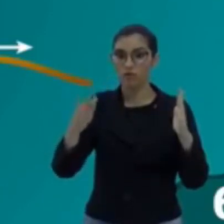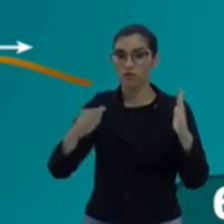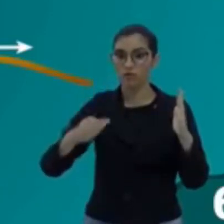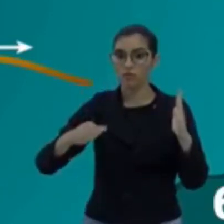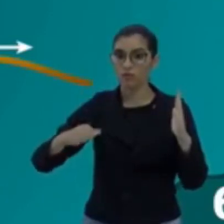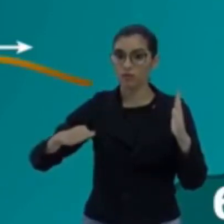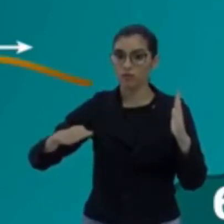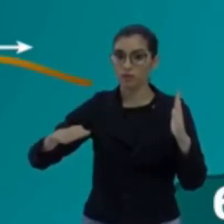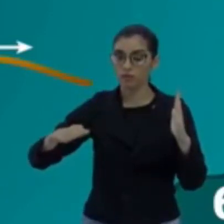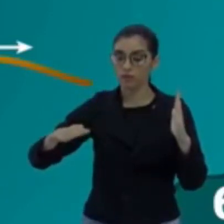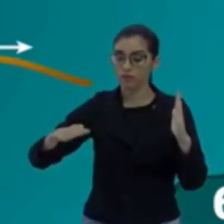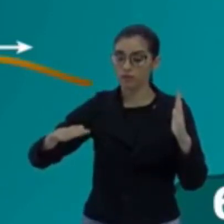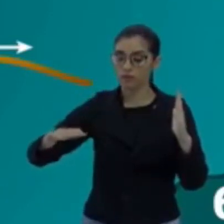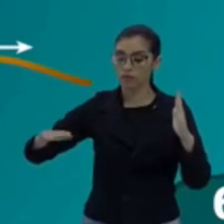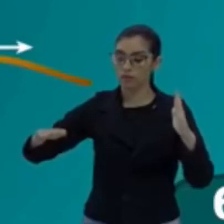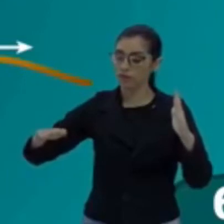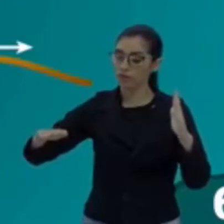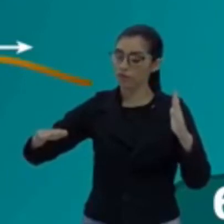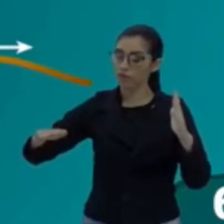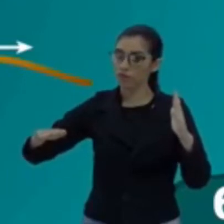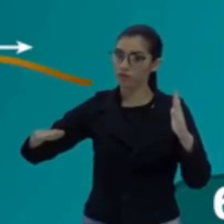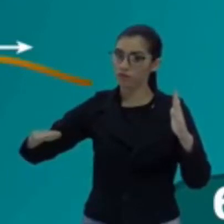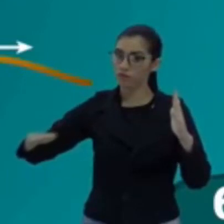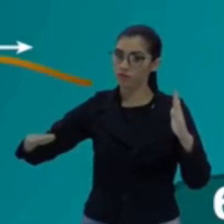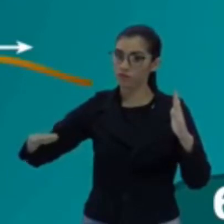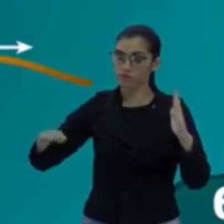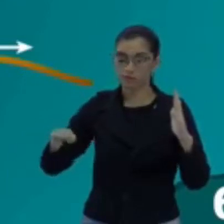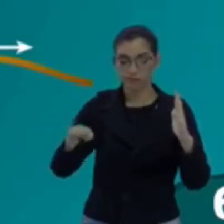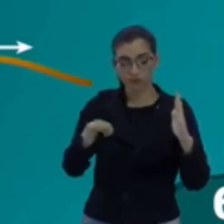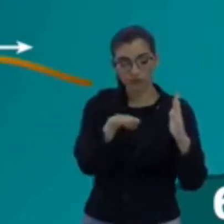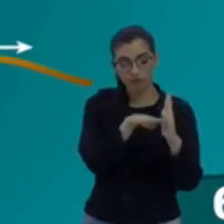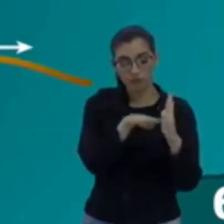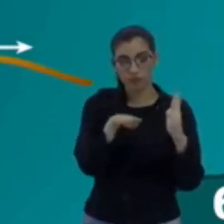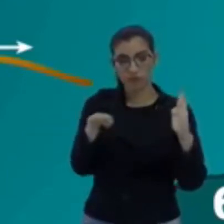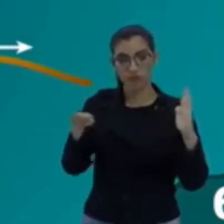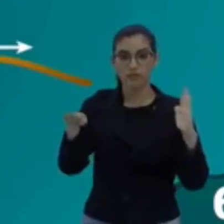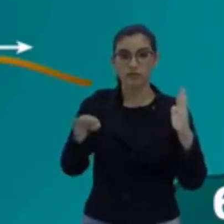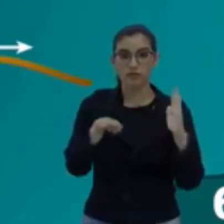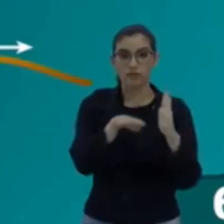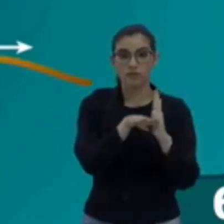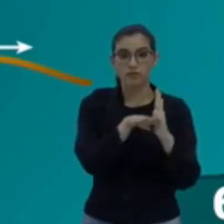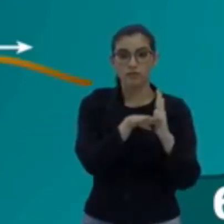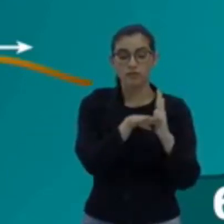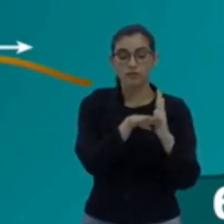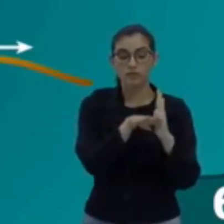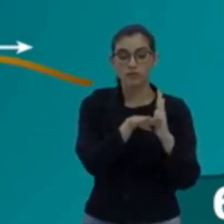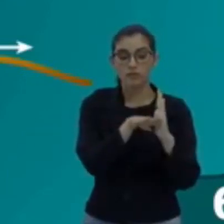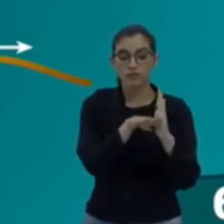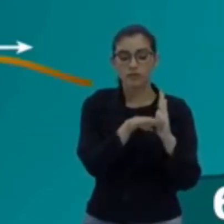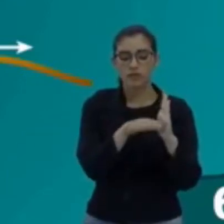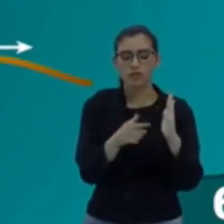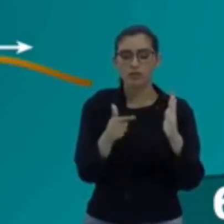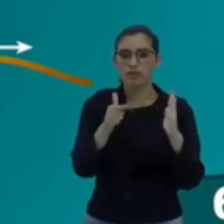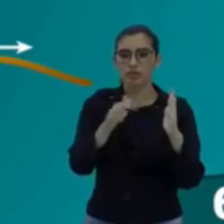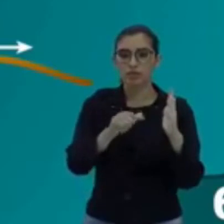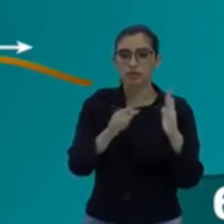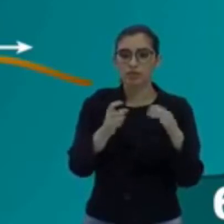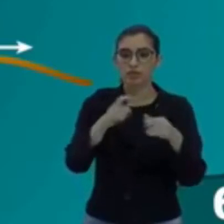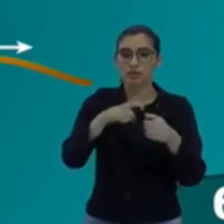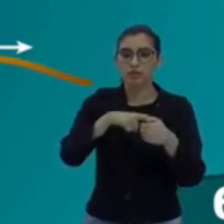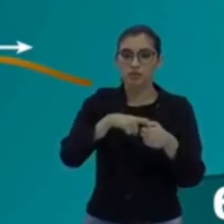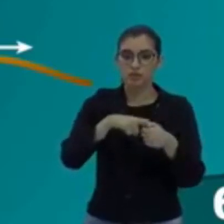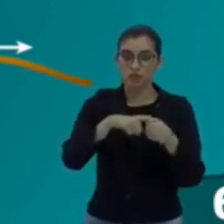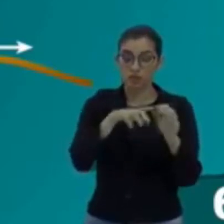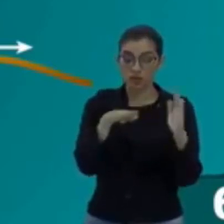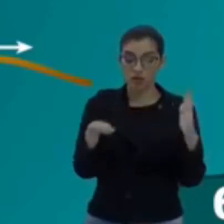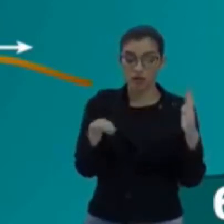e voltou para a mesma posição. Essa posição que ela voltou, nós chegamos e denominamos de posição